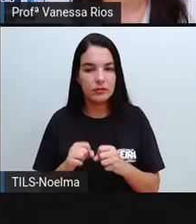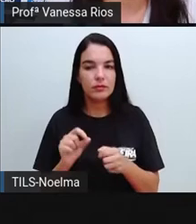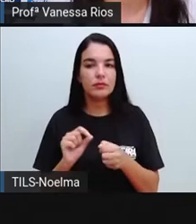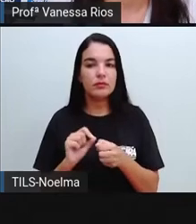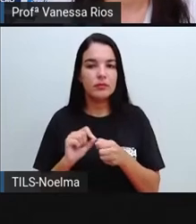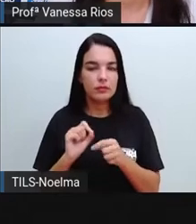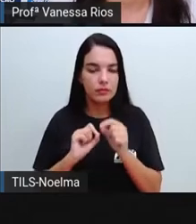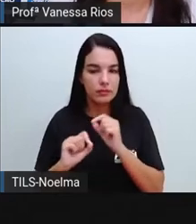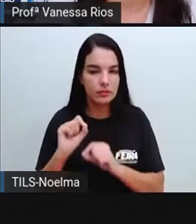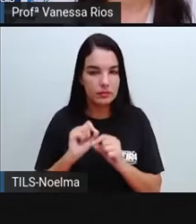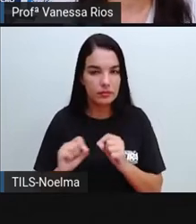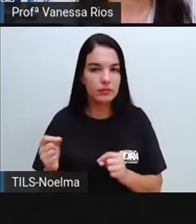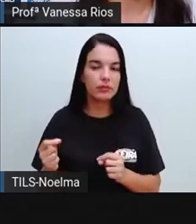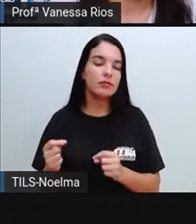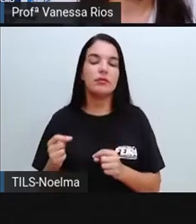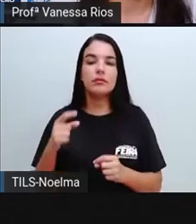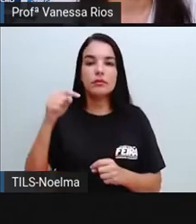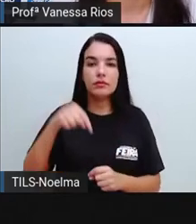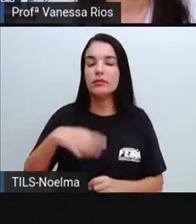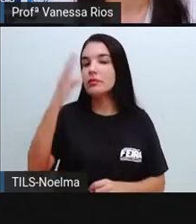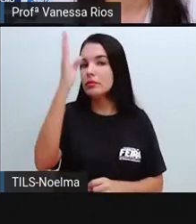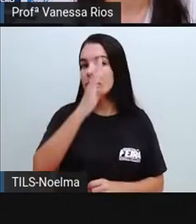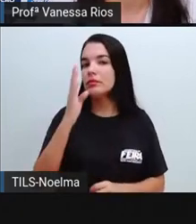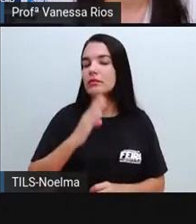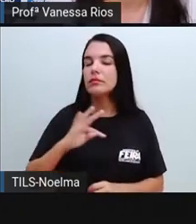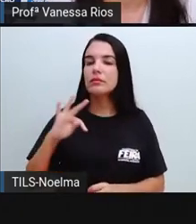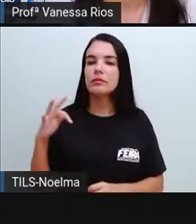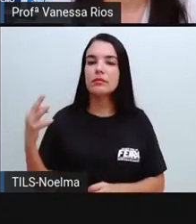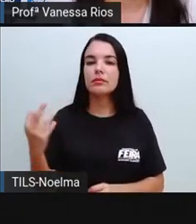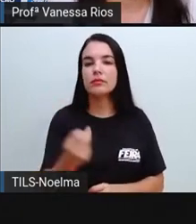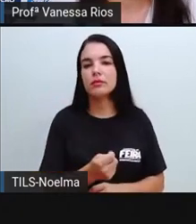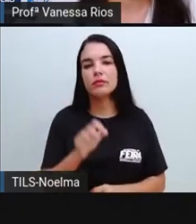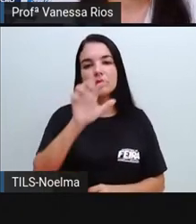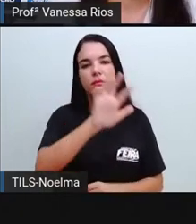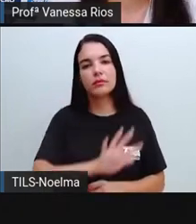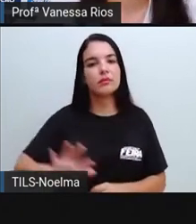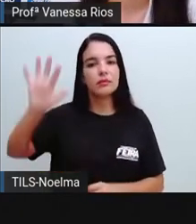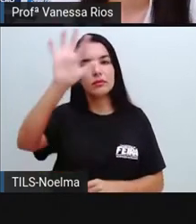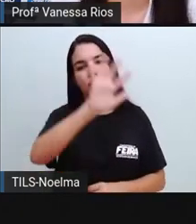presentes, né? No país inteiro, no Brasil inteiro.